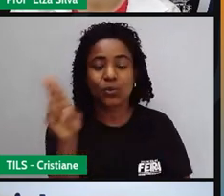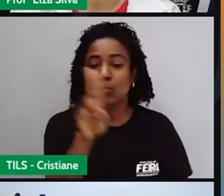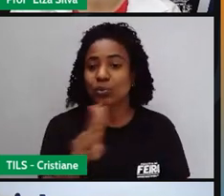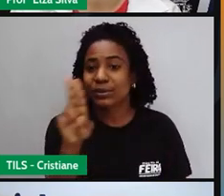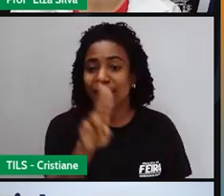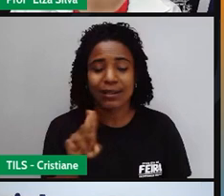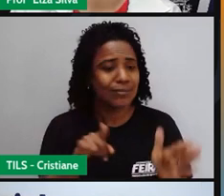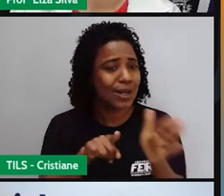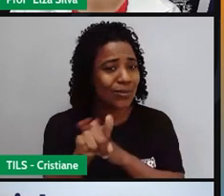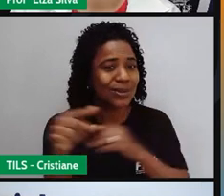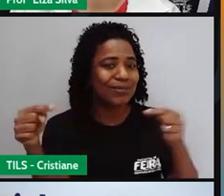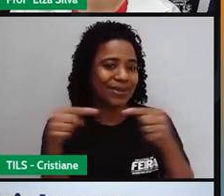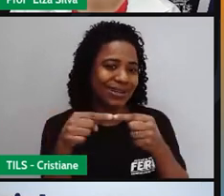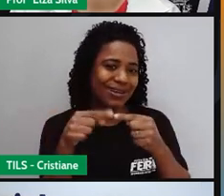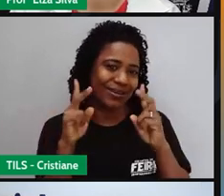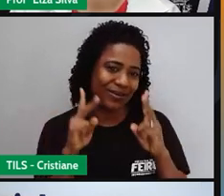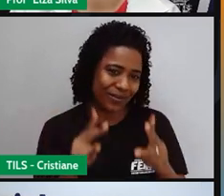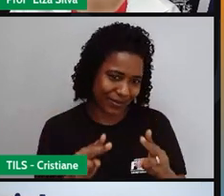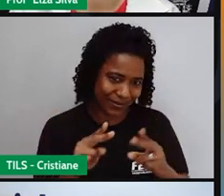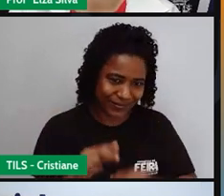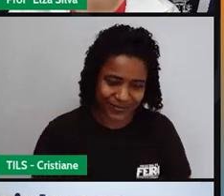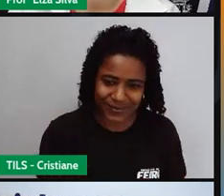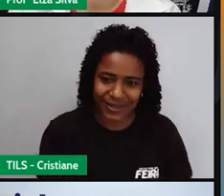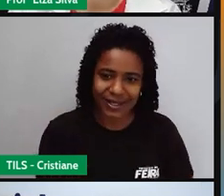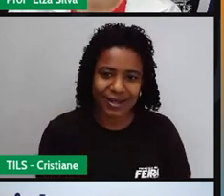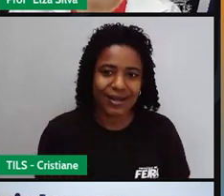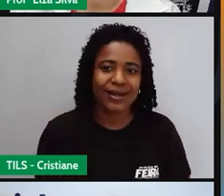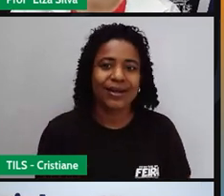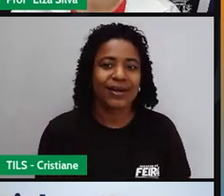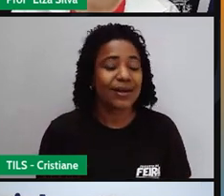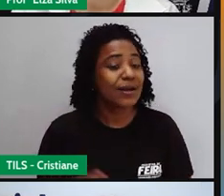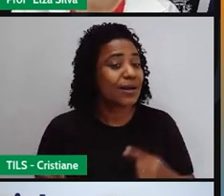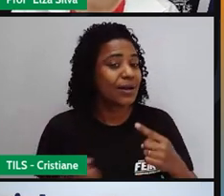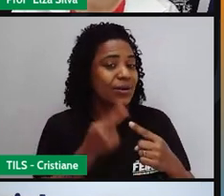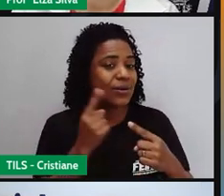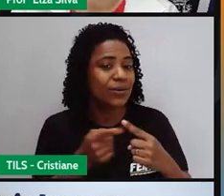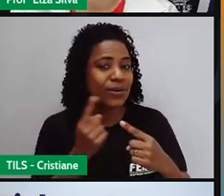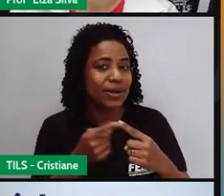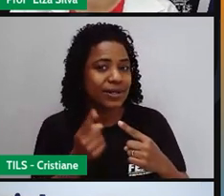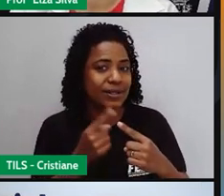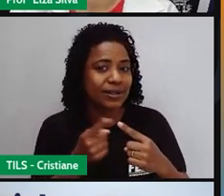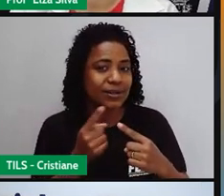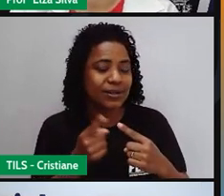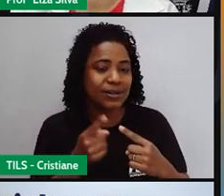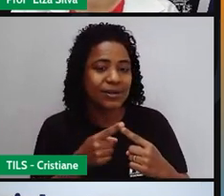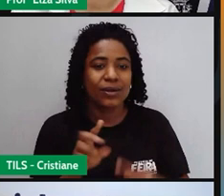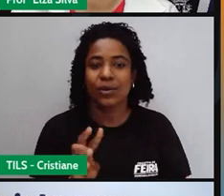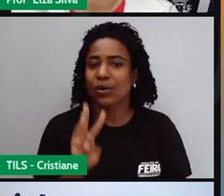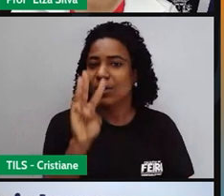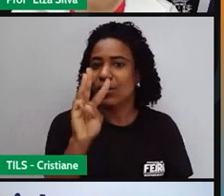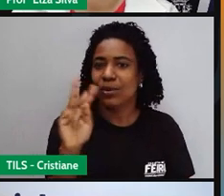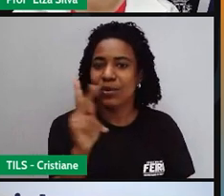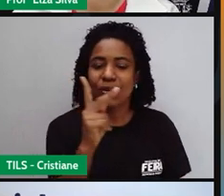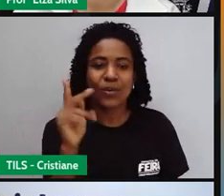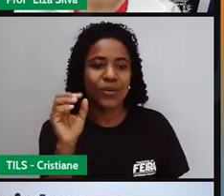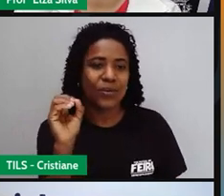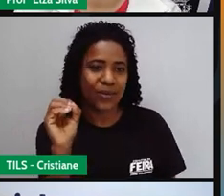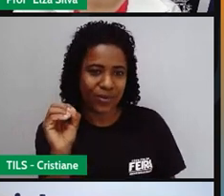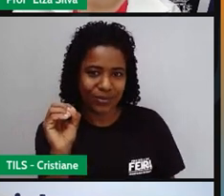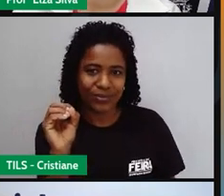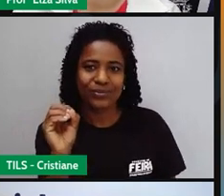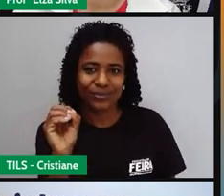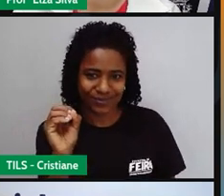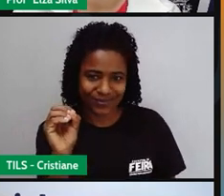perguntas, tá? Então, a primeira pergunta é Who was St. Valentine?